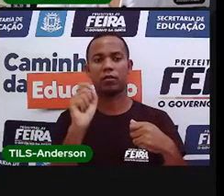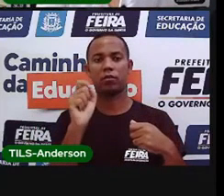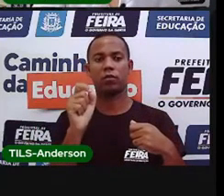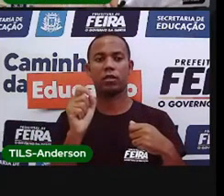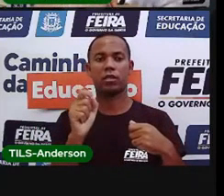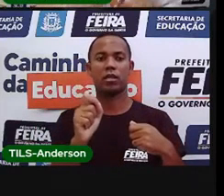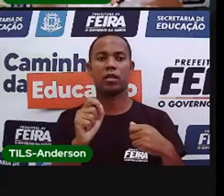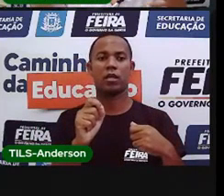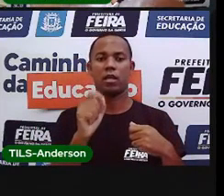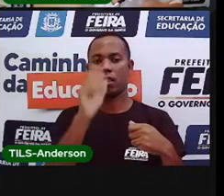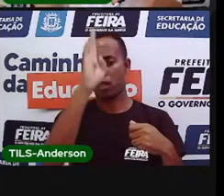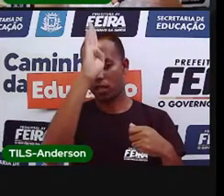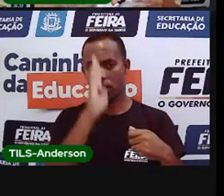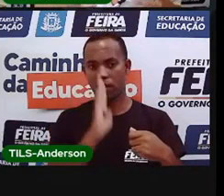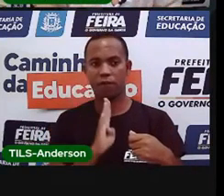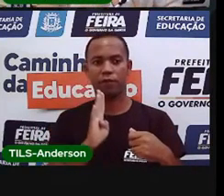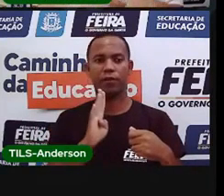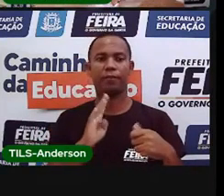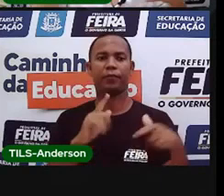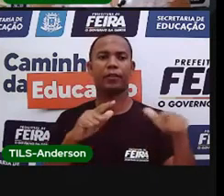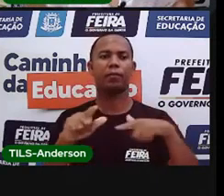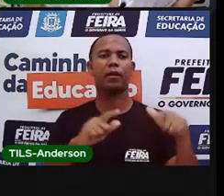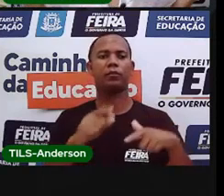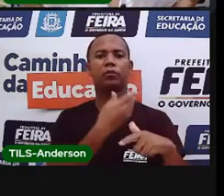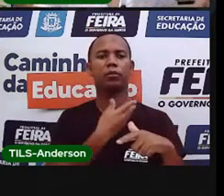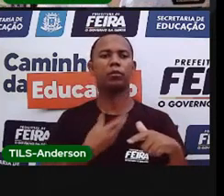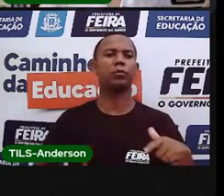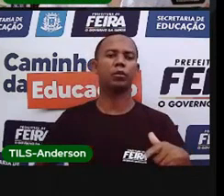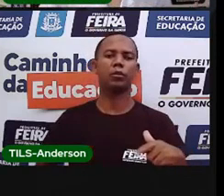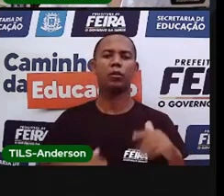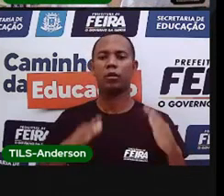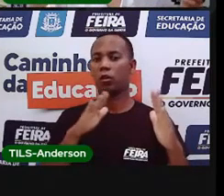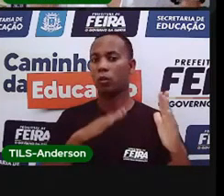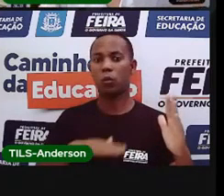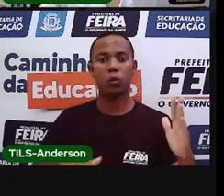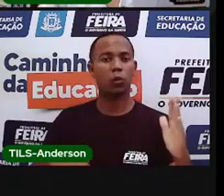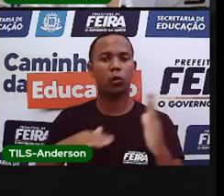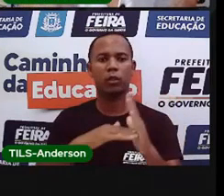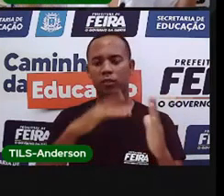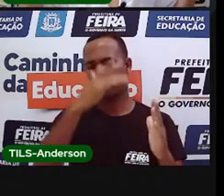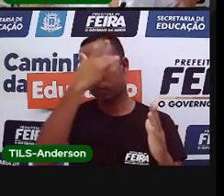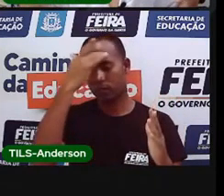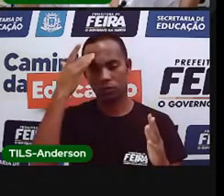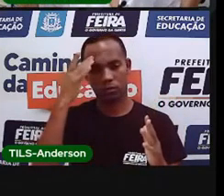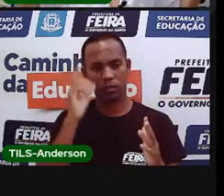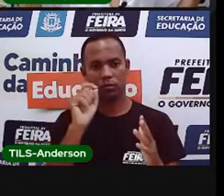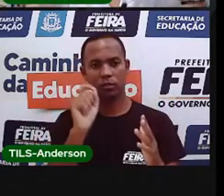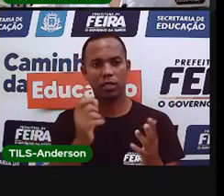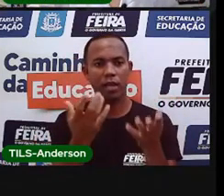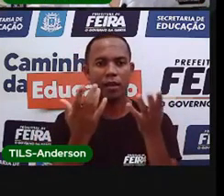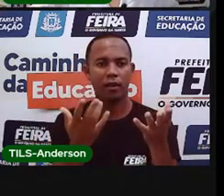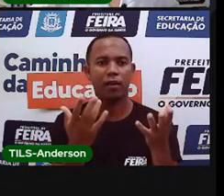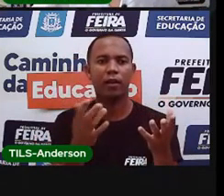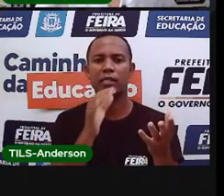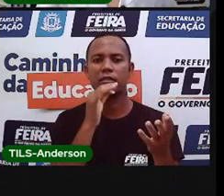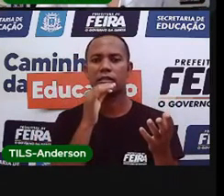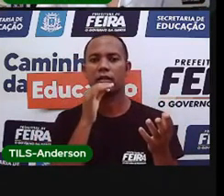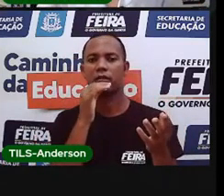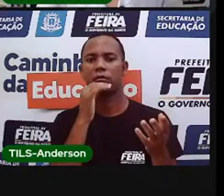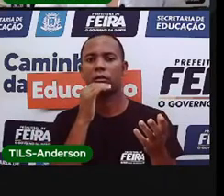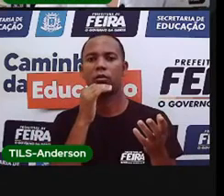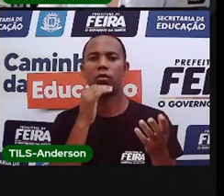ele é o quê? São, na verdade, lembra do plural? Para todos. São serviços para todos.